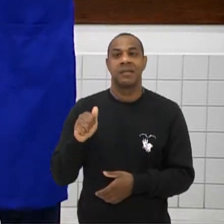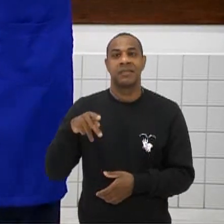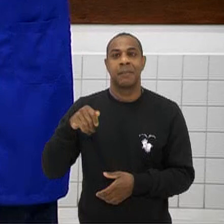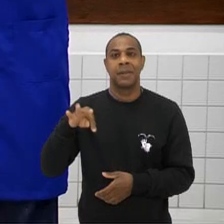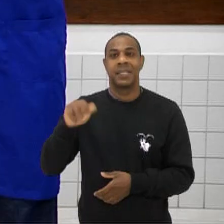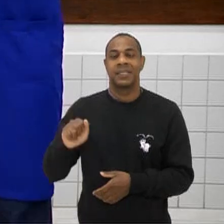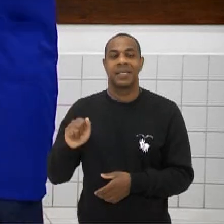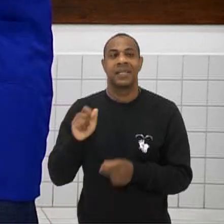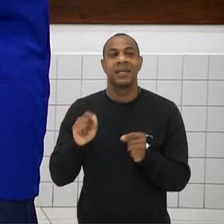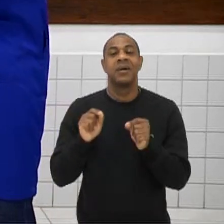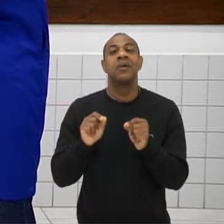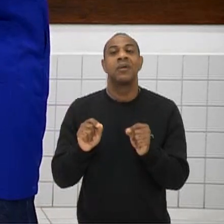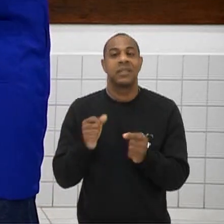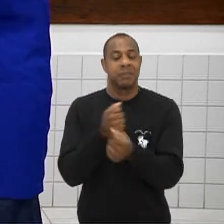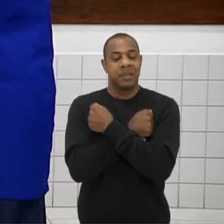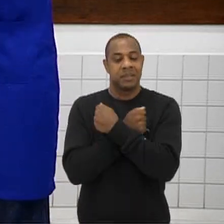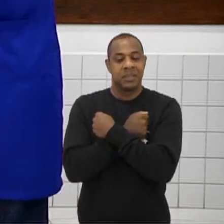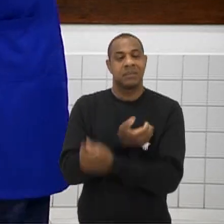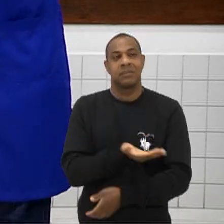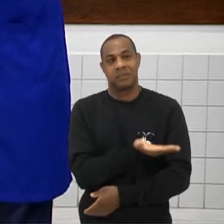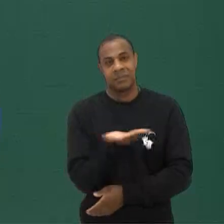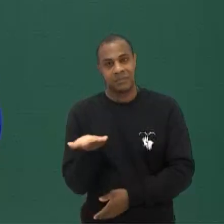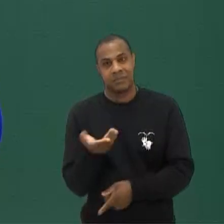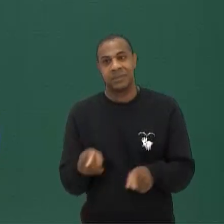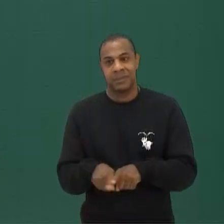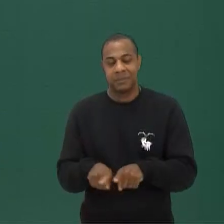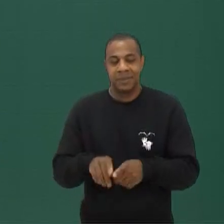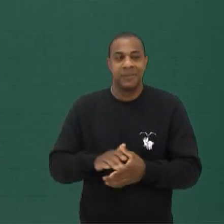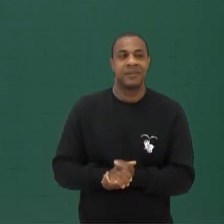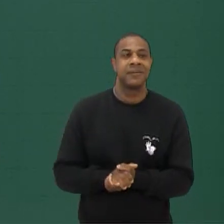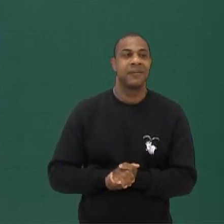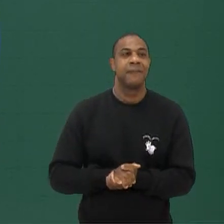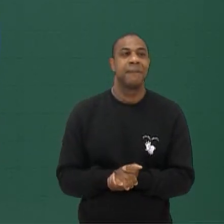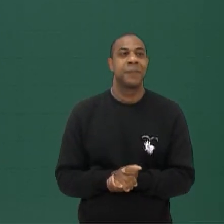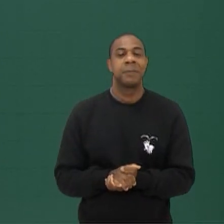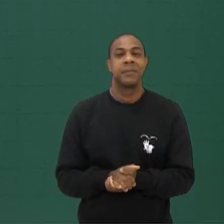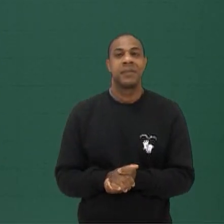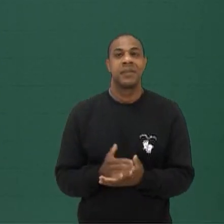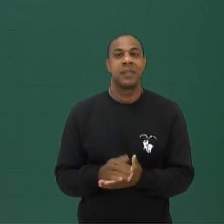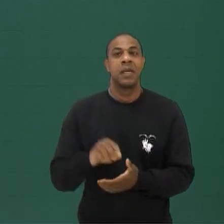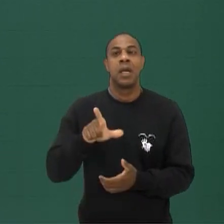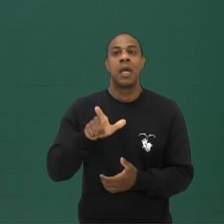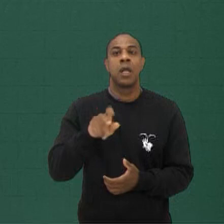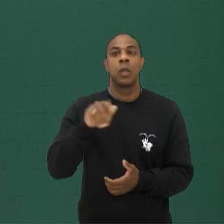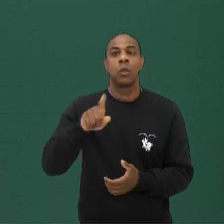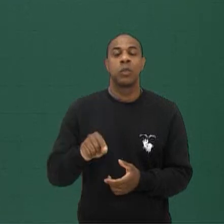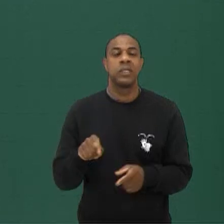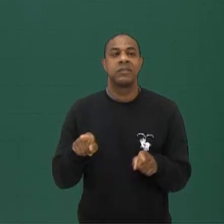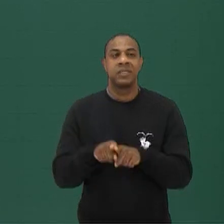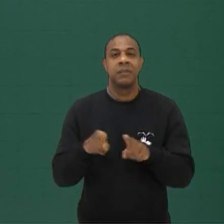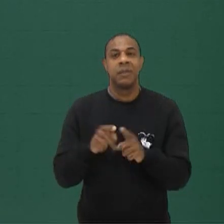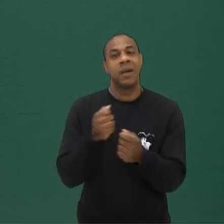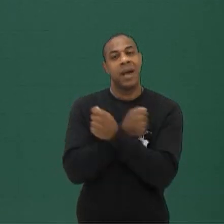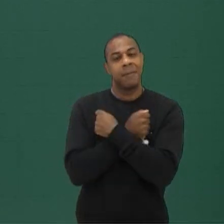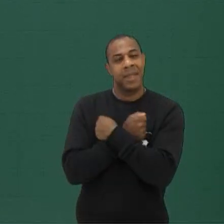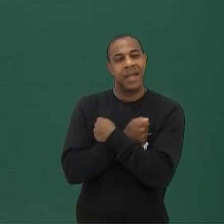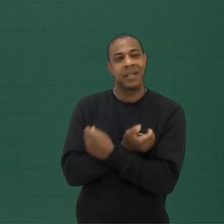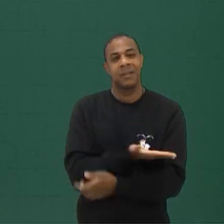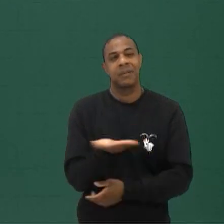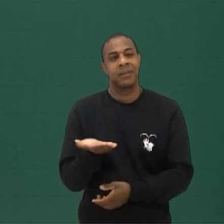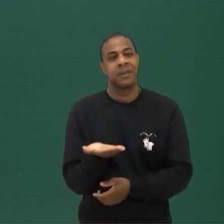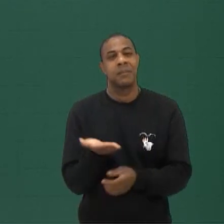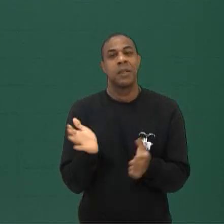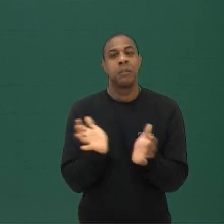Para a gente Um grande abraço Também minha aluna Lá do colégio E a do Nesco Um forte abraço Para vocês ali Luiz Fernando Pede para a gente Mandar um abraço Para o